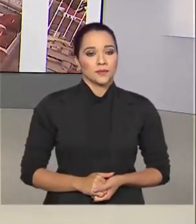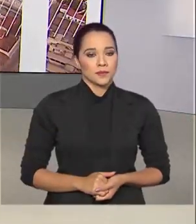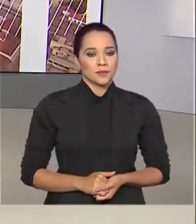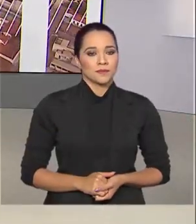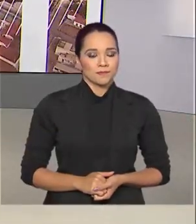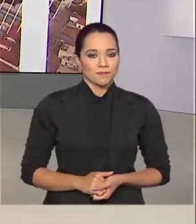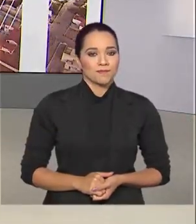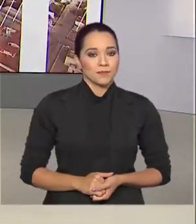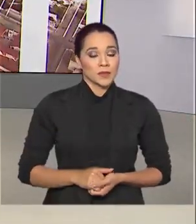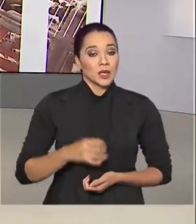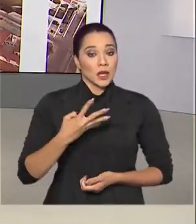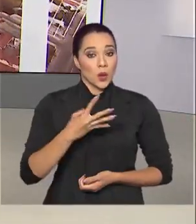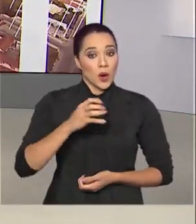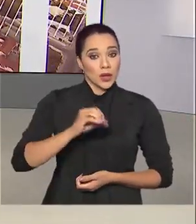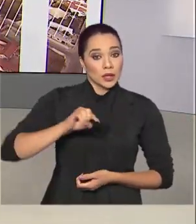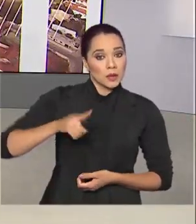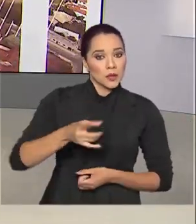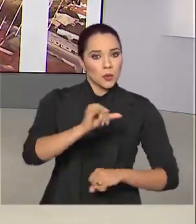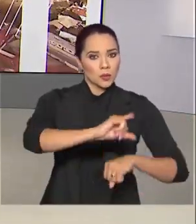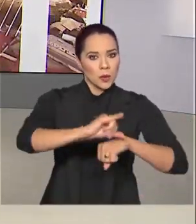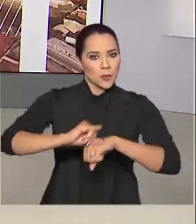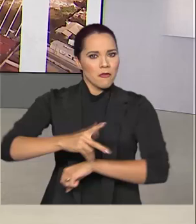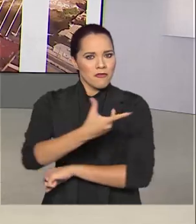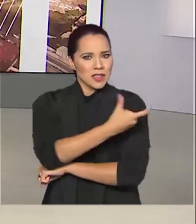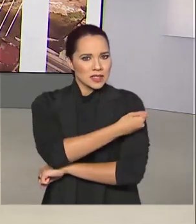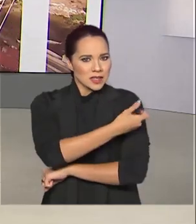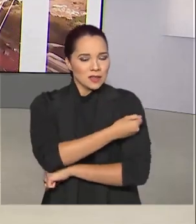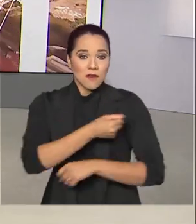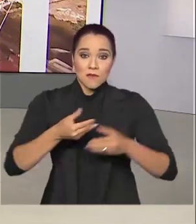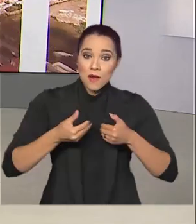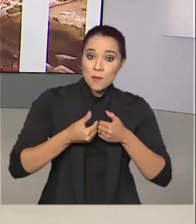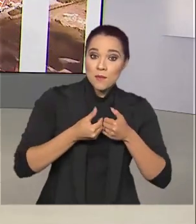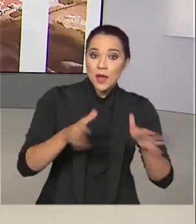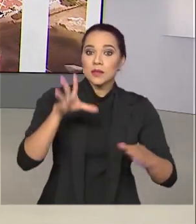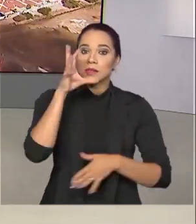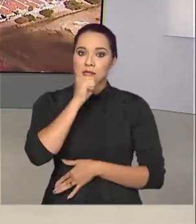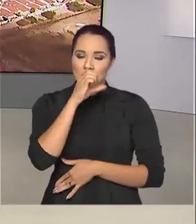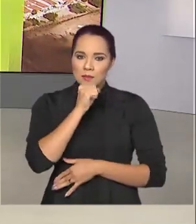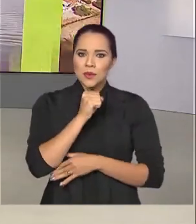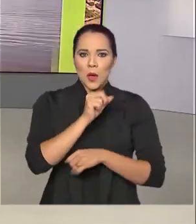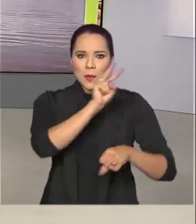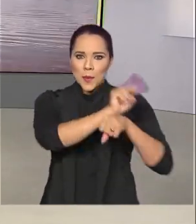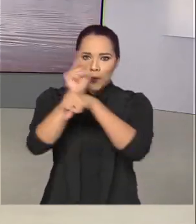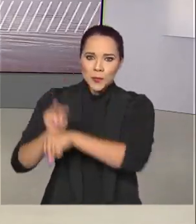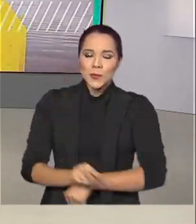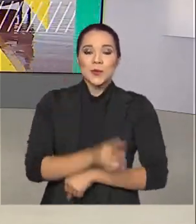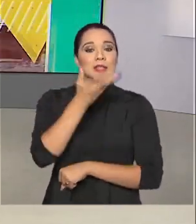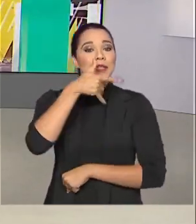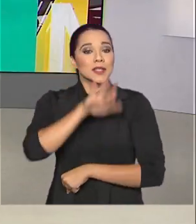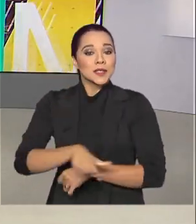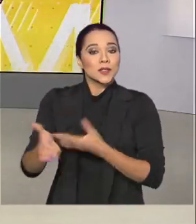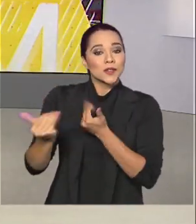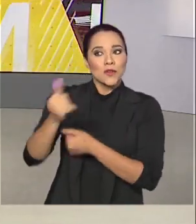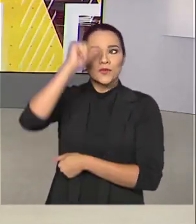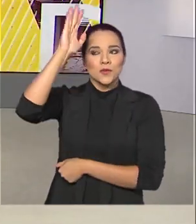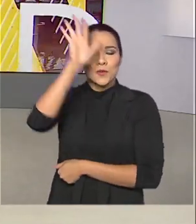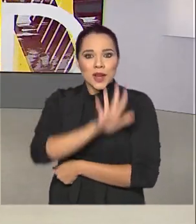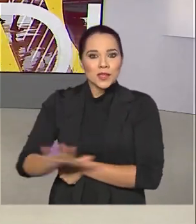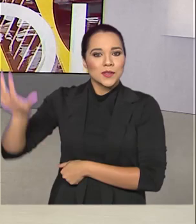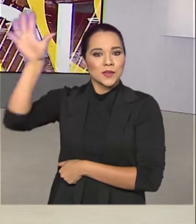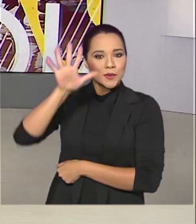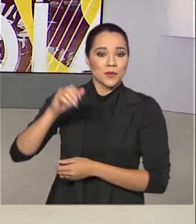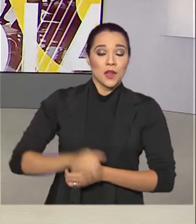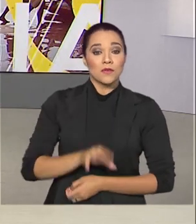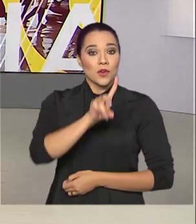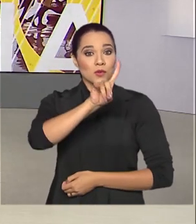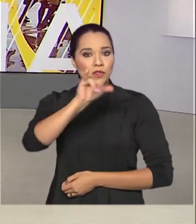40 mil postos de vacinação ficaram abertos no sábado para imunizar crianças e adolescentes em todo o país. Foi